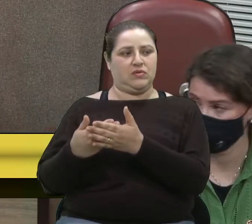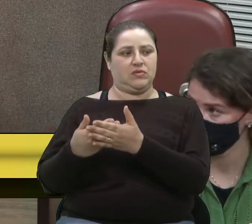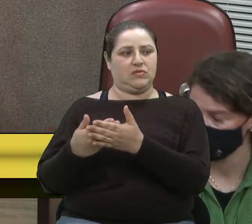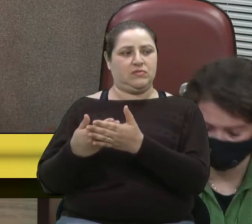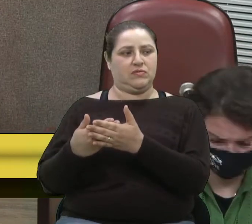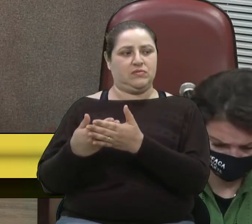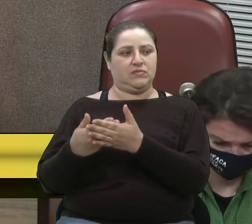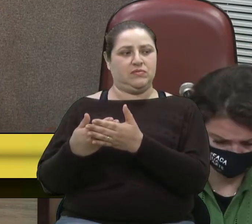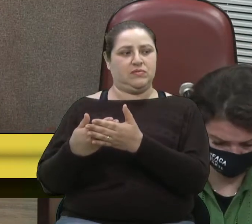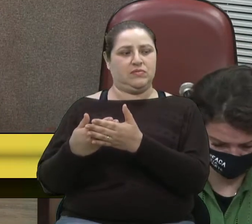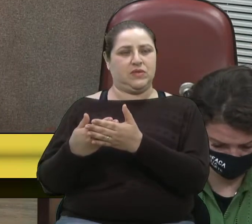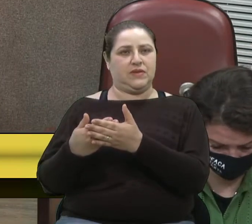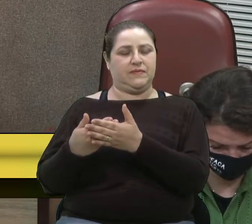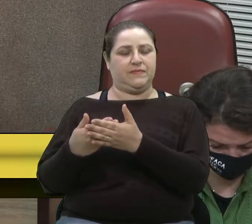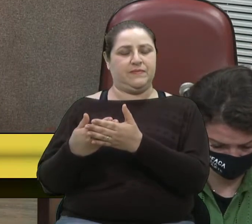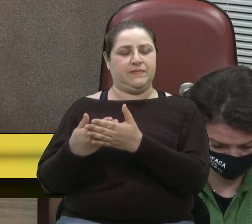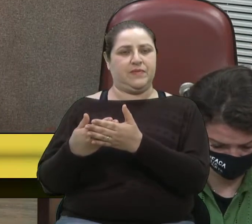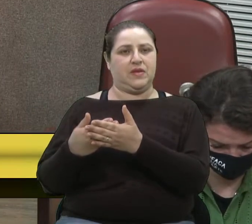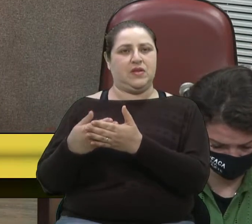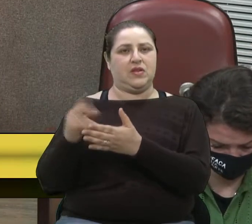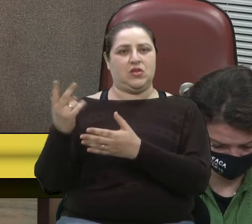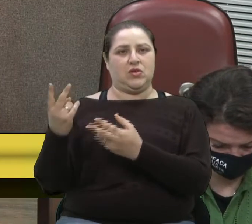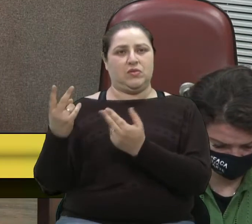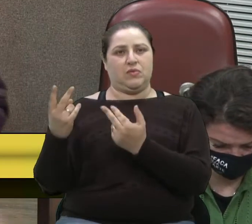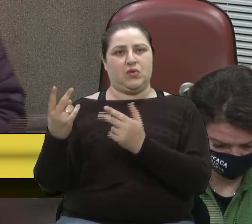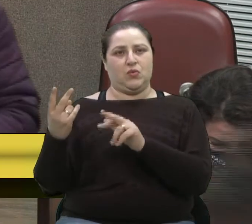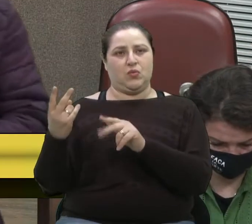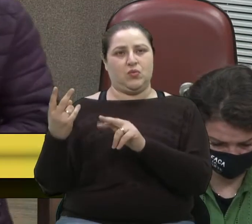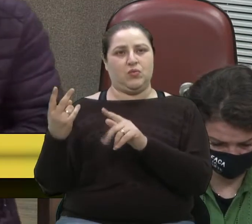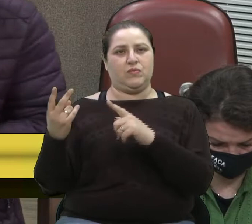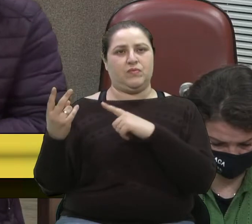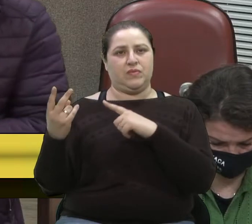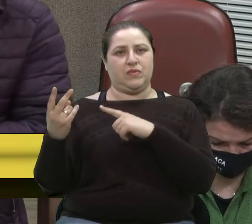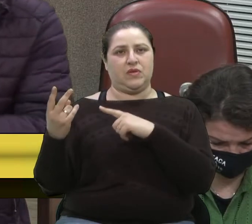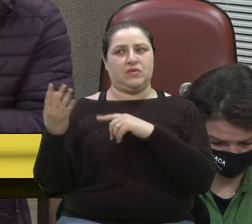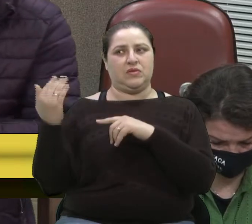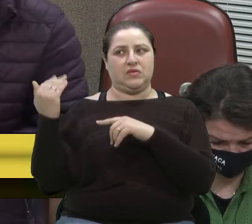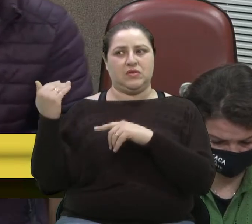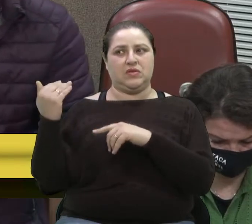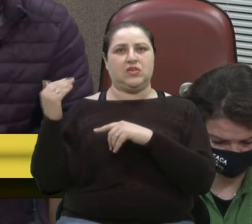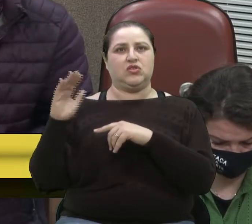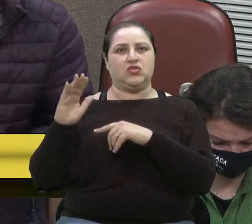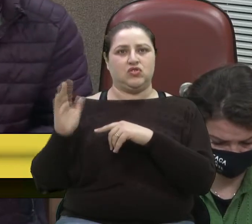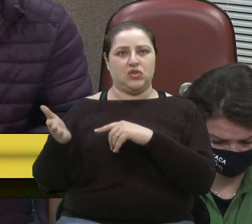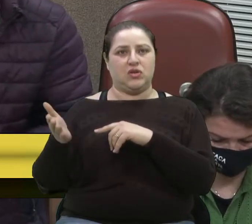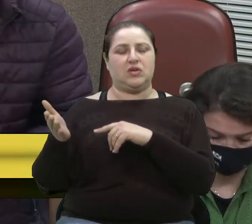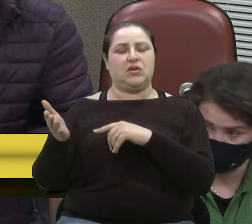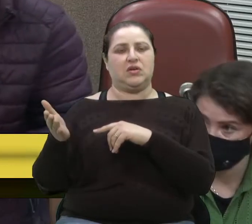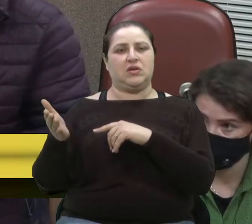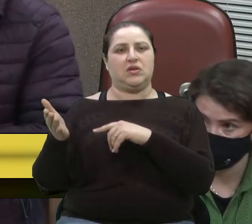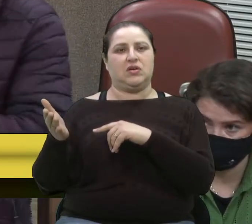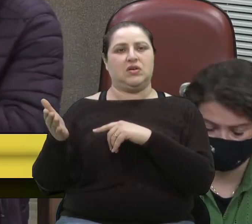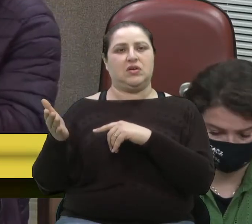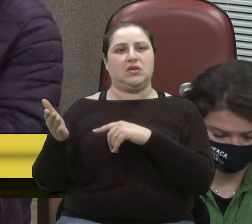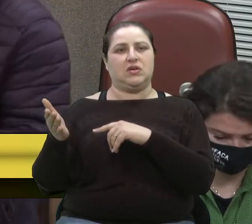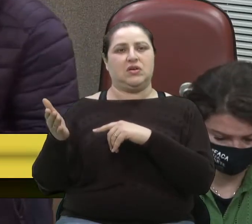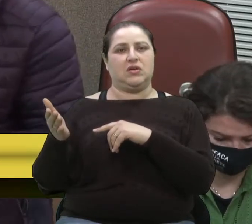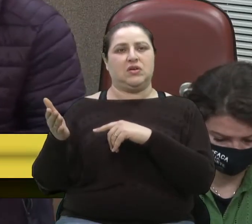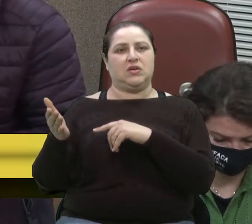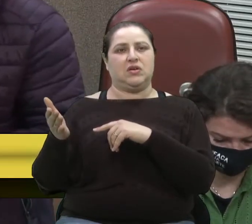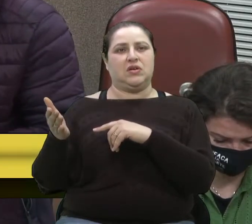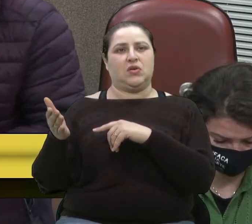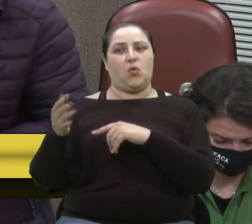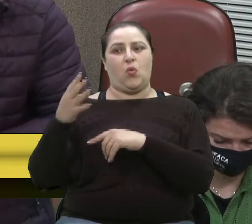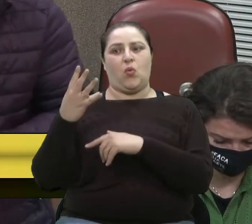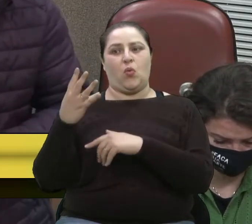há poucos dias completaram 64 anos de empresa, dois irmãos juntos,